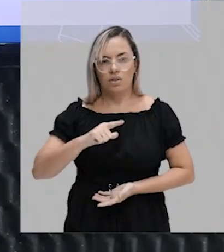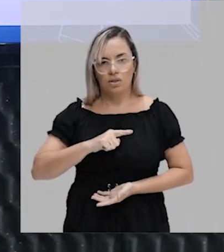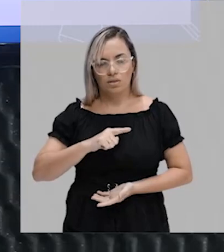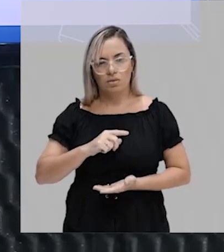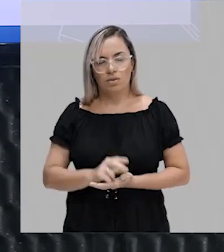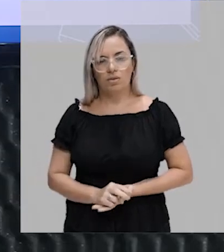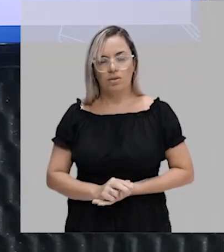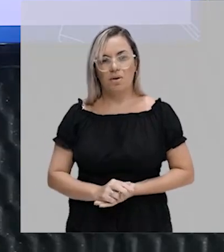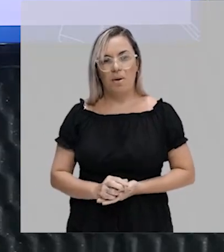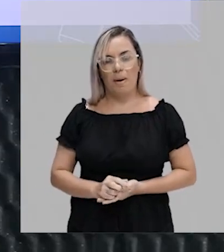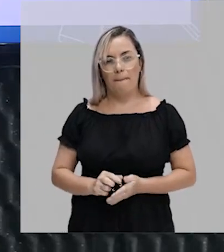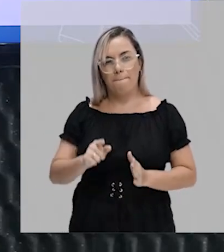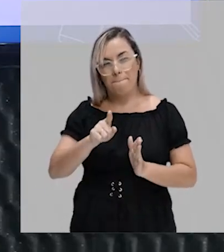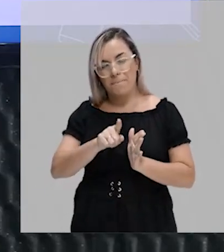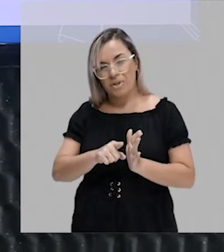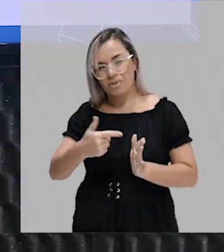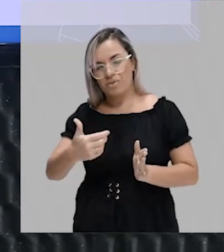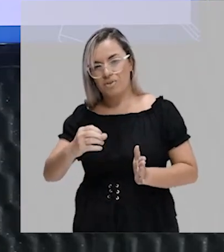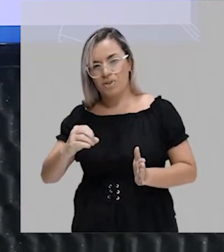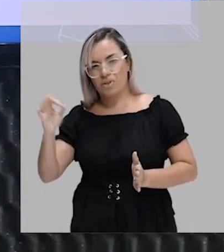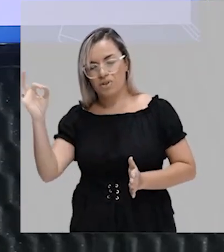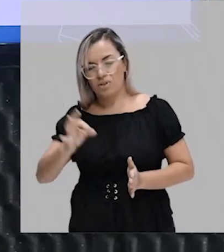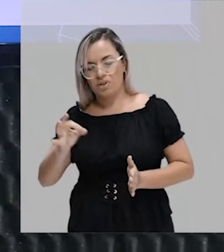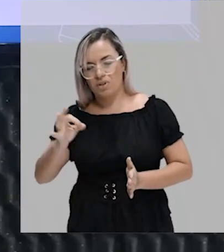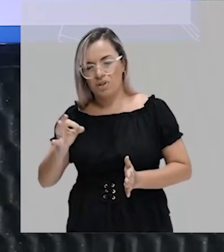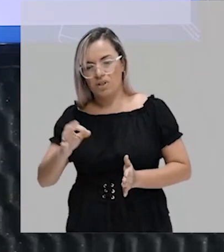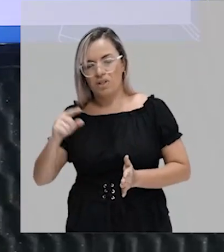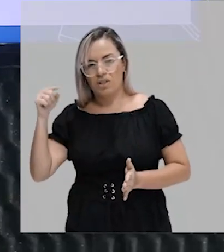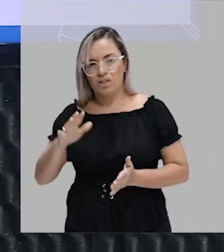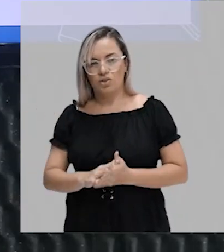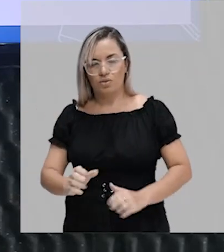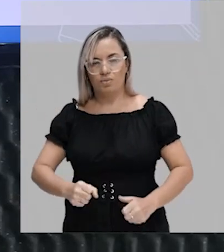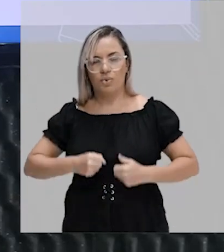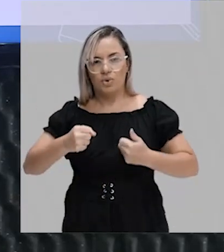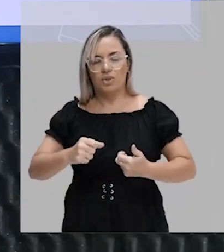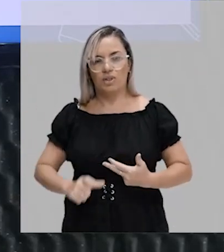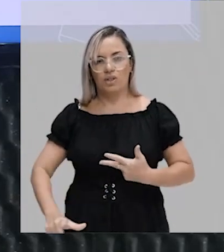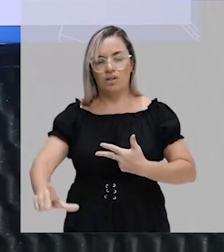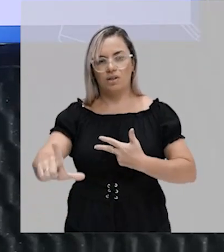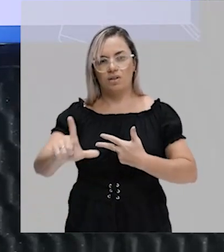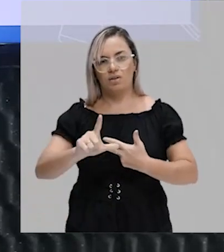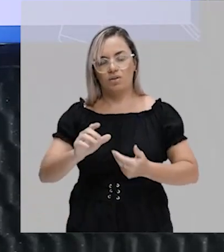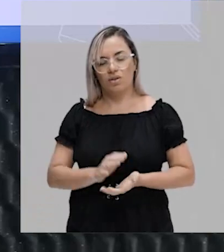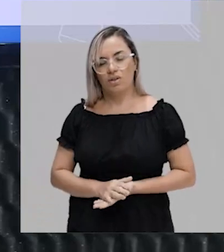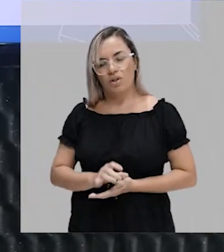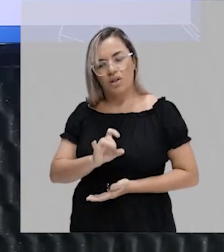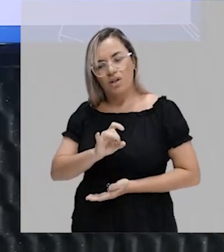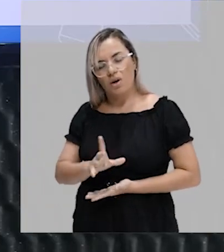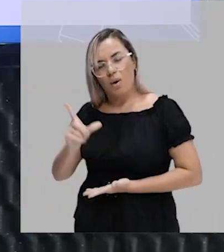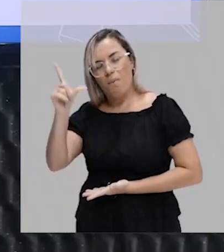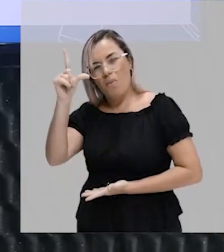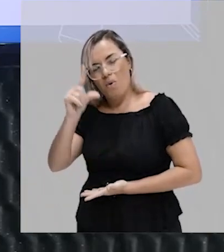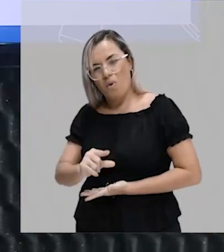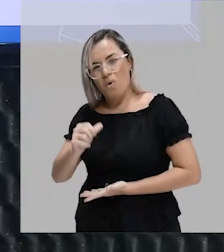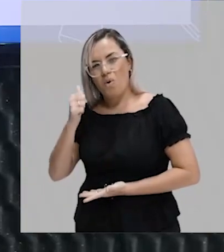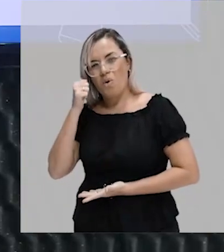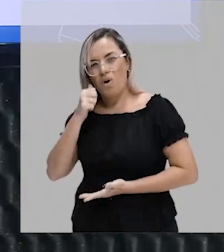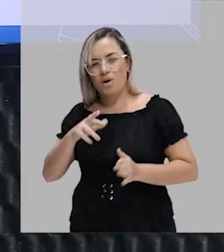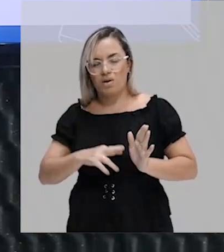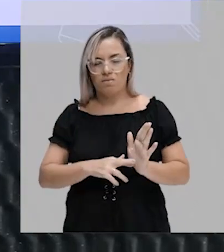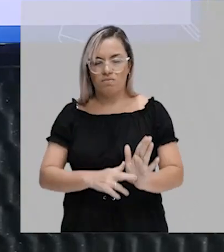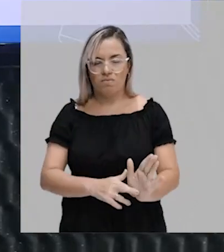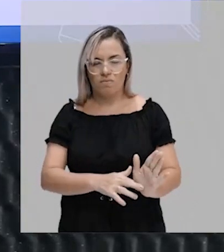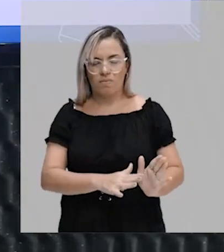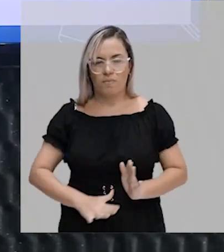feminina nas casas de poder legislativo no Brasil. Então existe, portanto, uma subrepresentação da figura feminina